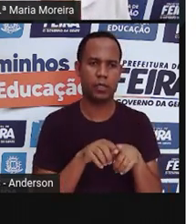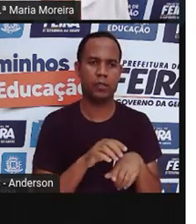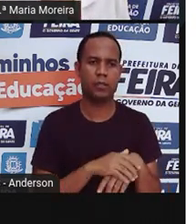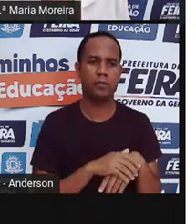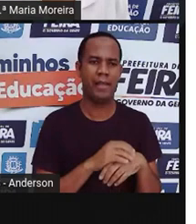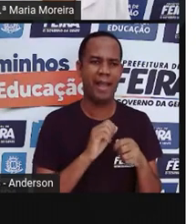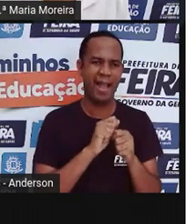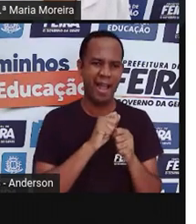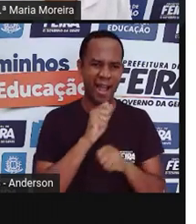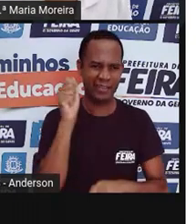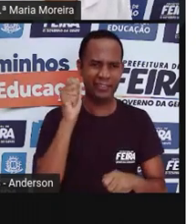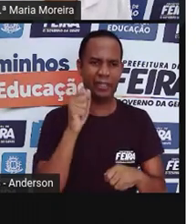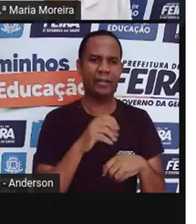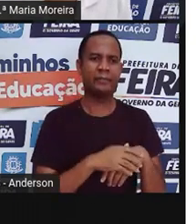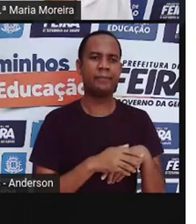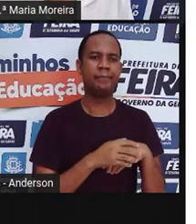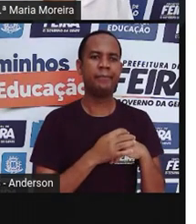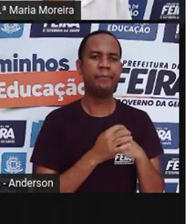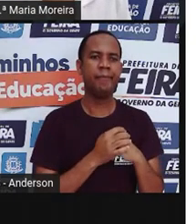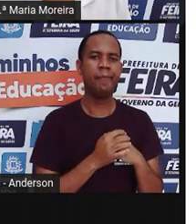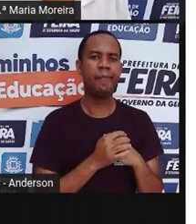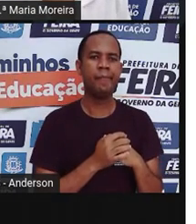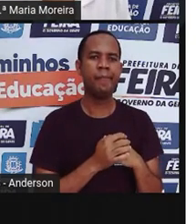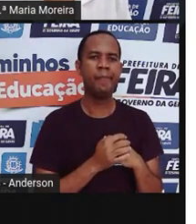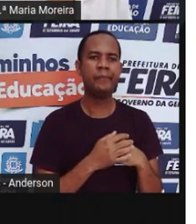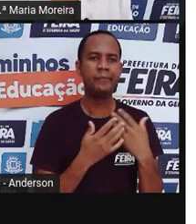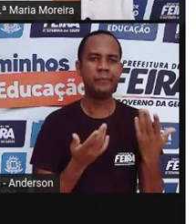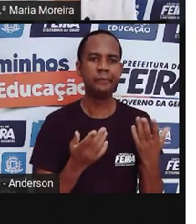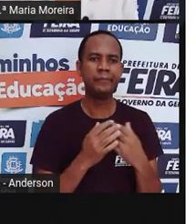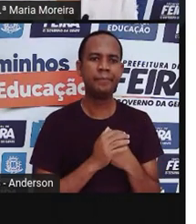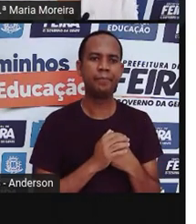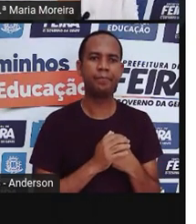vão rasgar com o tempo e desgastar. Ficar feios.